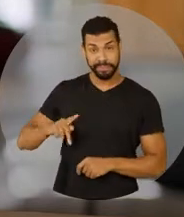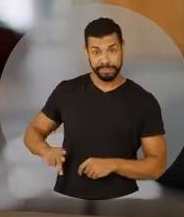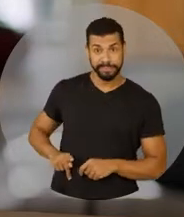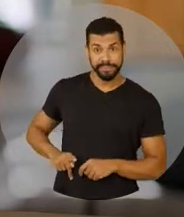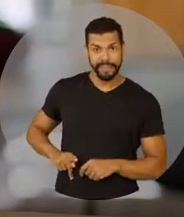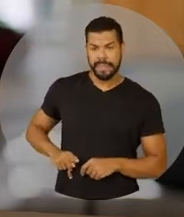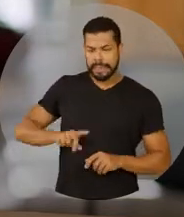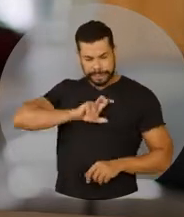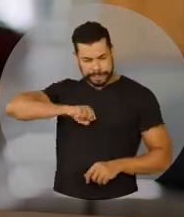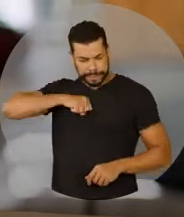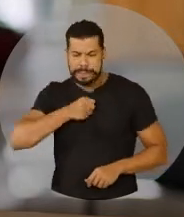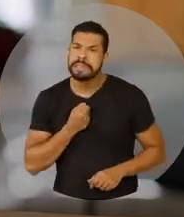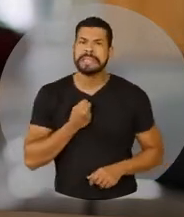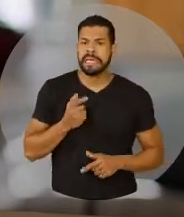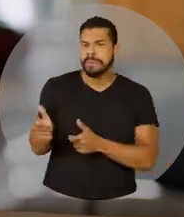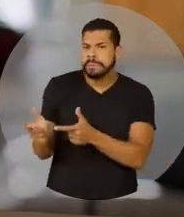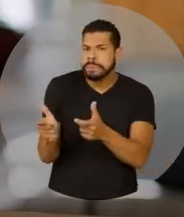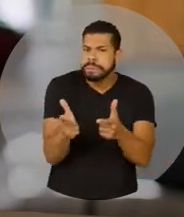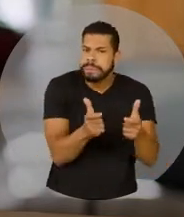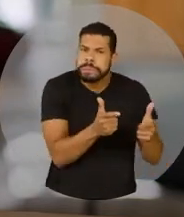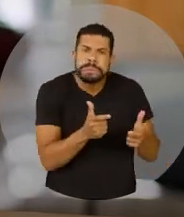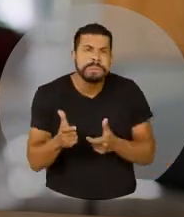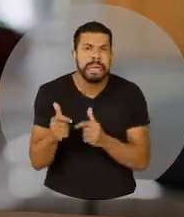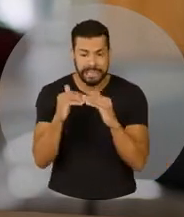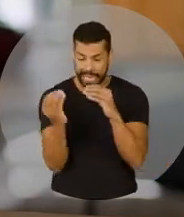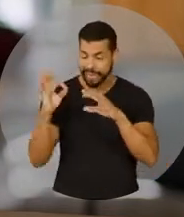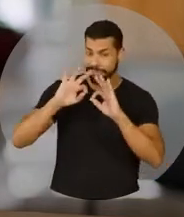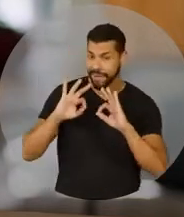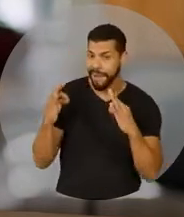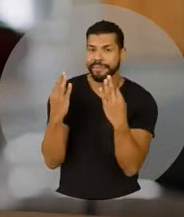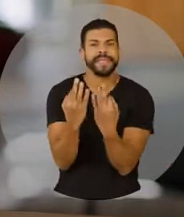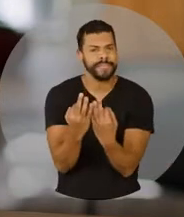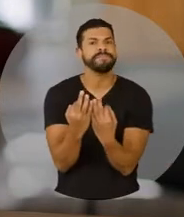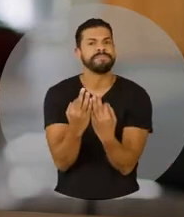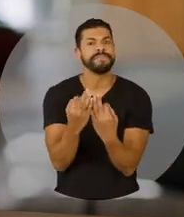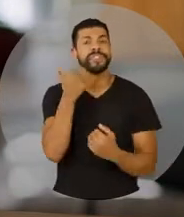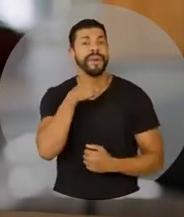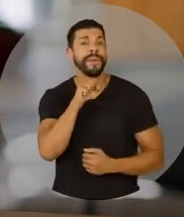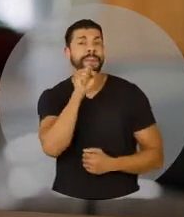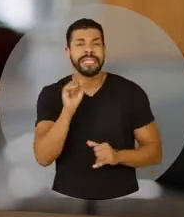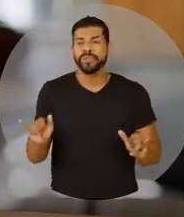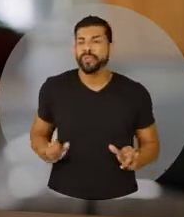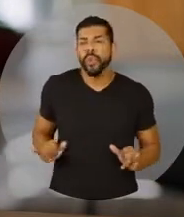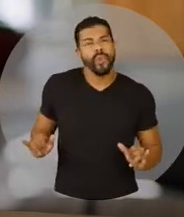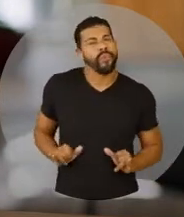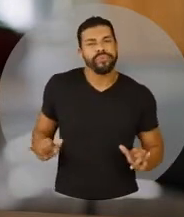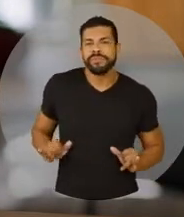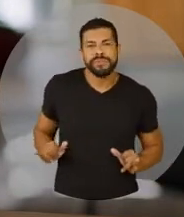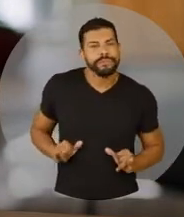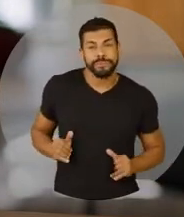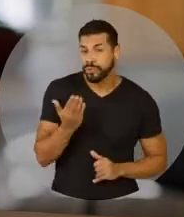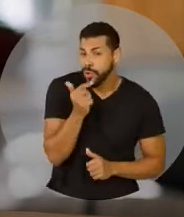um governante que incita o ódio, o armamento e a discórdia dentro das famílias enquanto tem mães sofrendo para